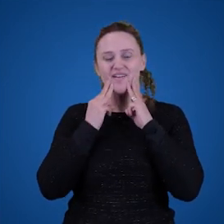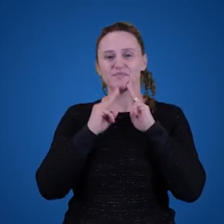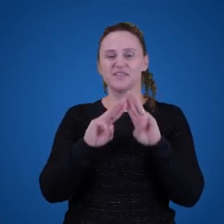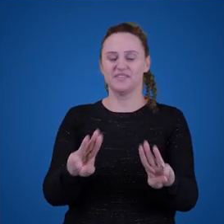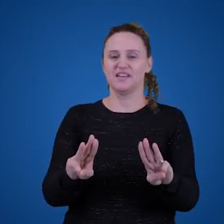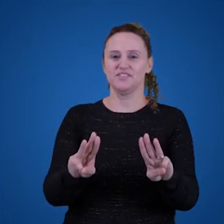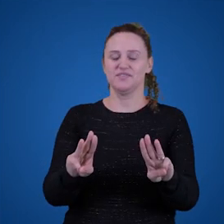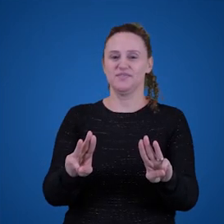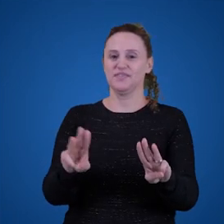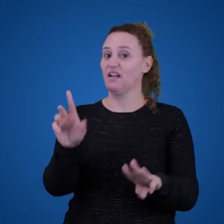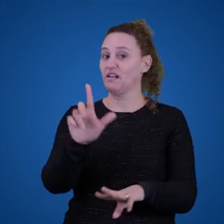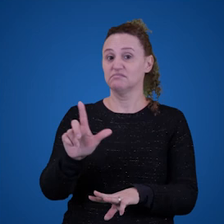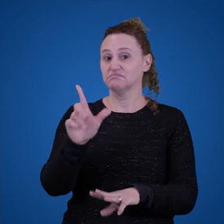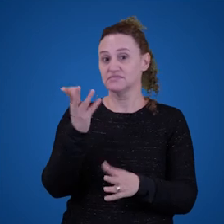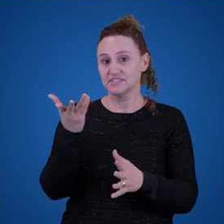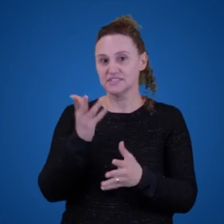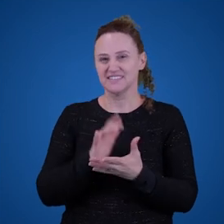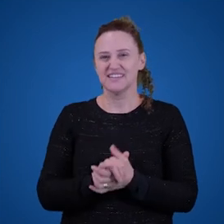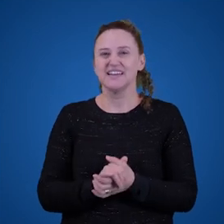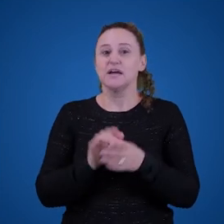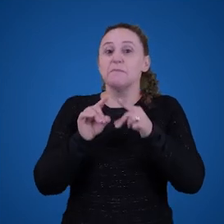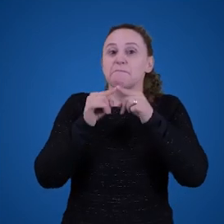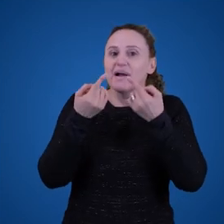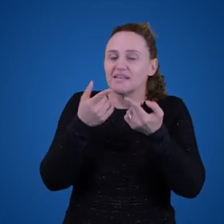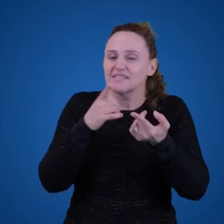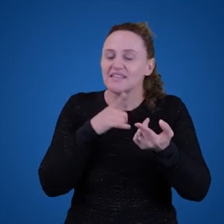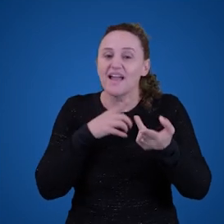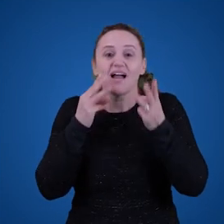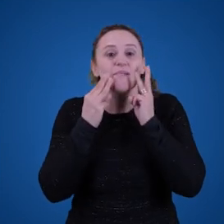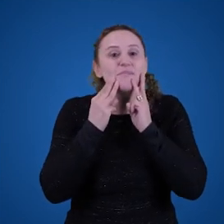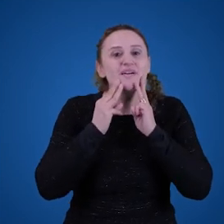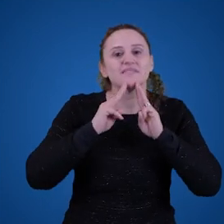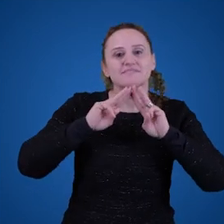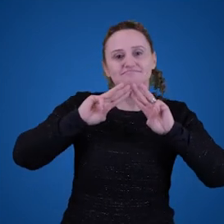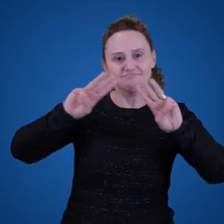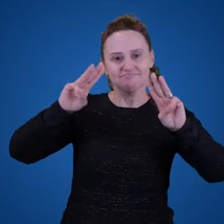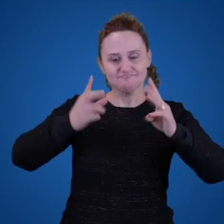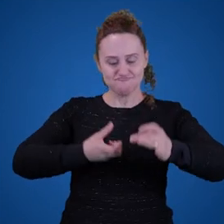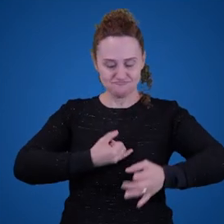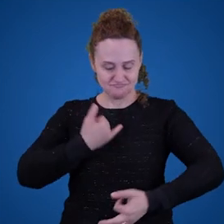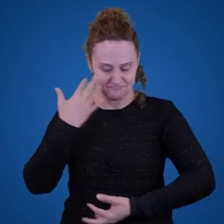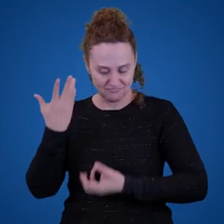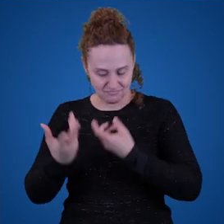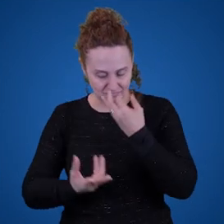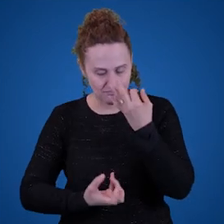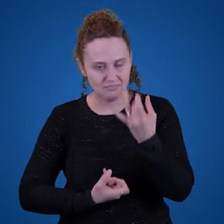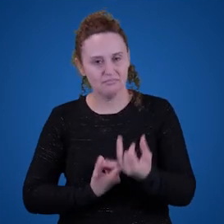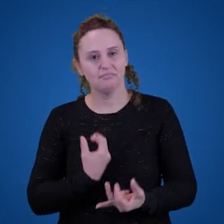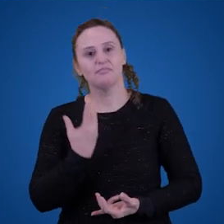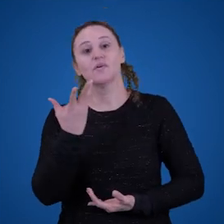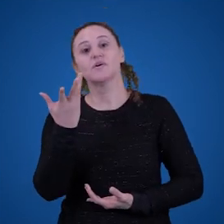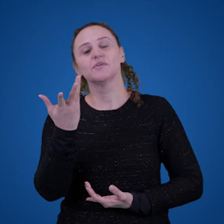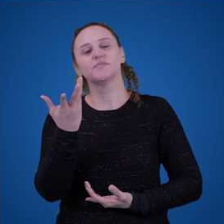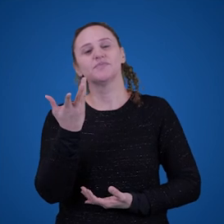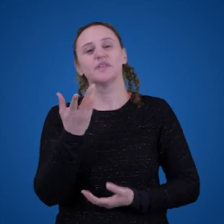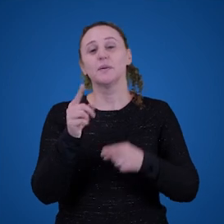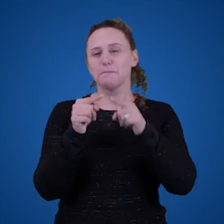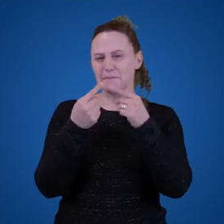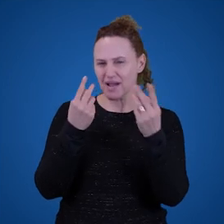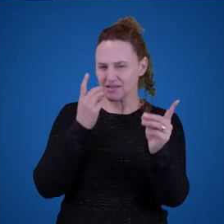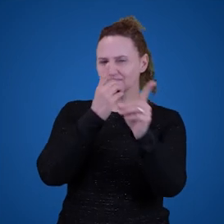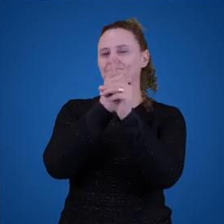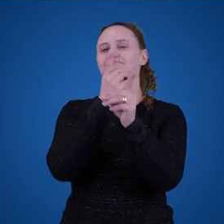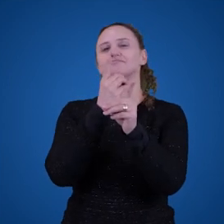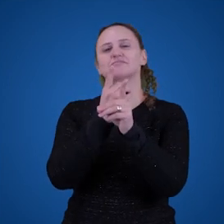linguagem poética, e a linguagem poética não é só encontrada na poesia, é encontrada em várias outras obras de cunho não